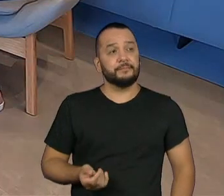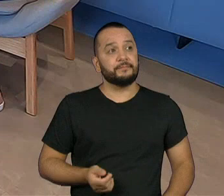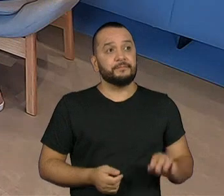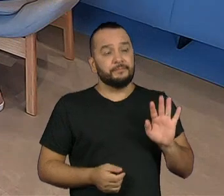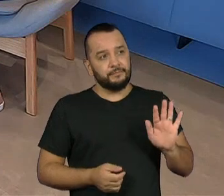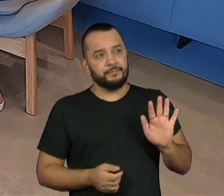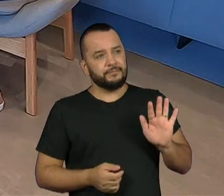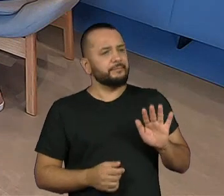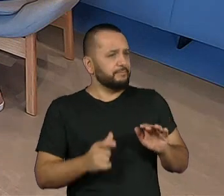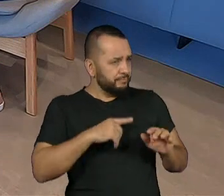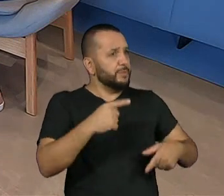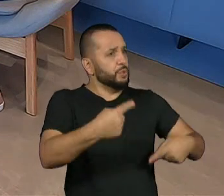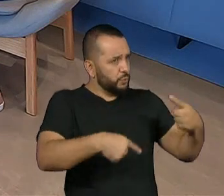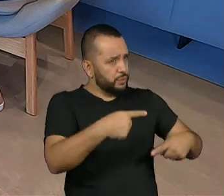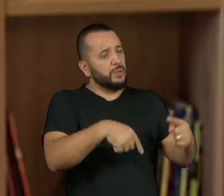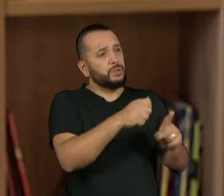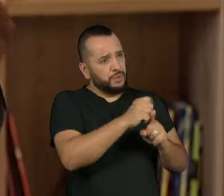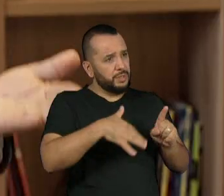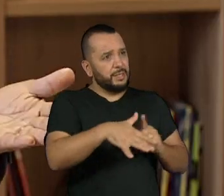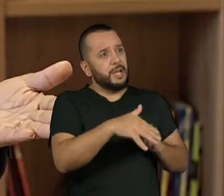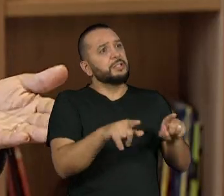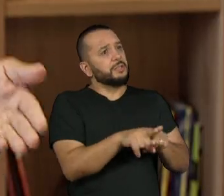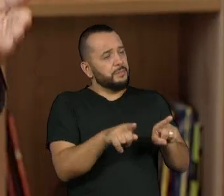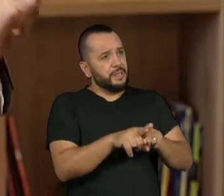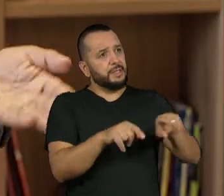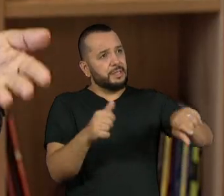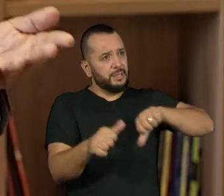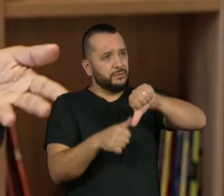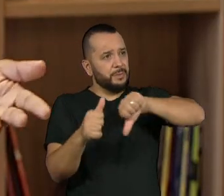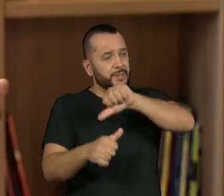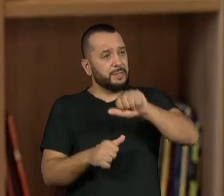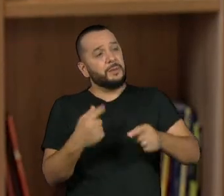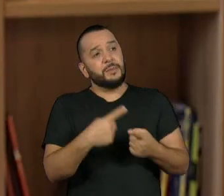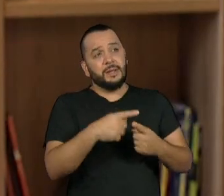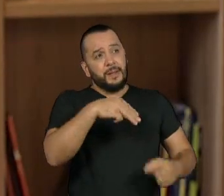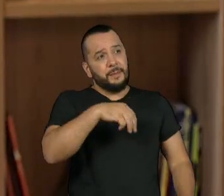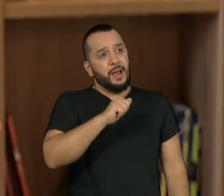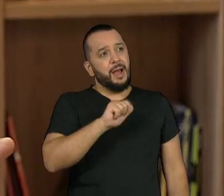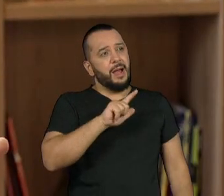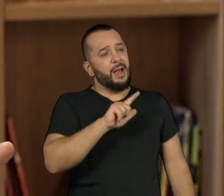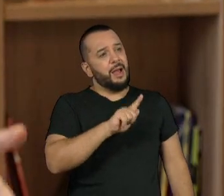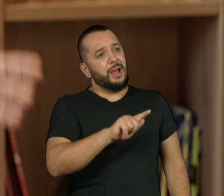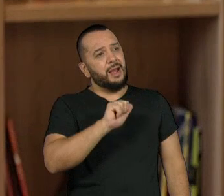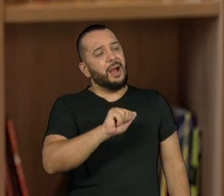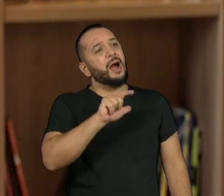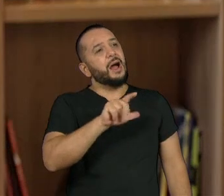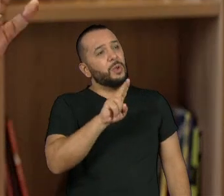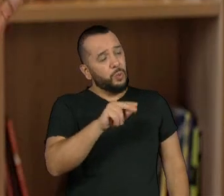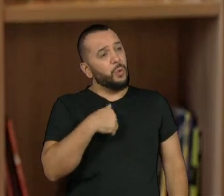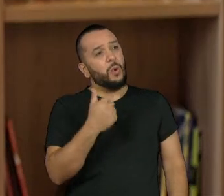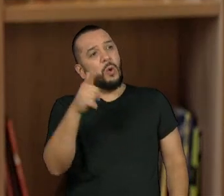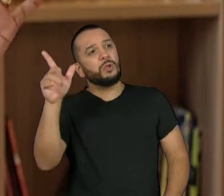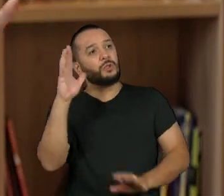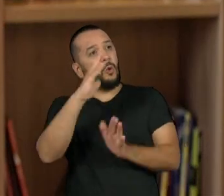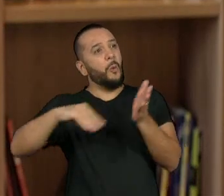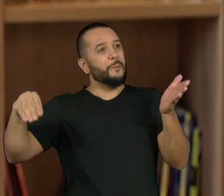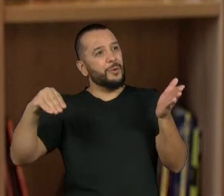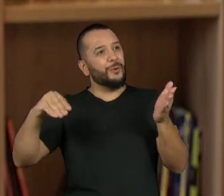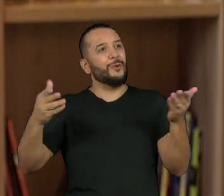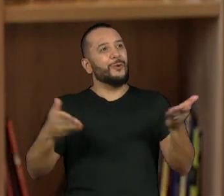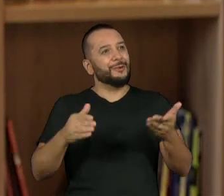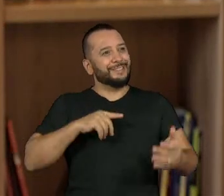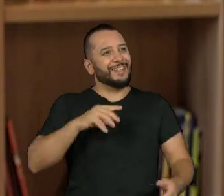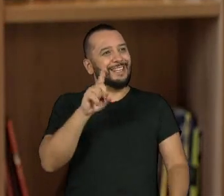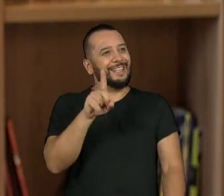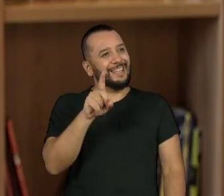produziu a discussão, como produziu a transformação. Porque depois do Magalu, tantos outros vieram e hoje nós temos 15 empresas